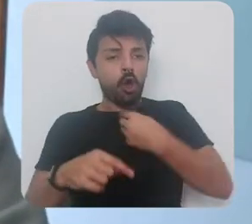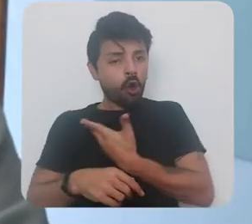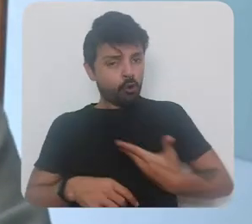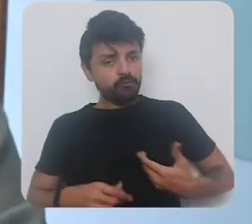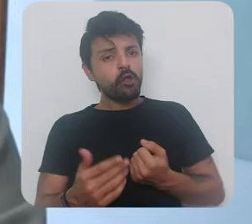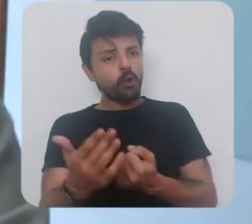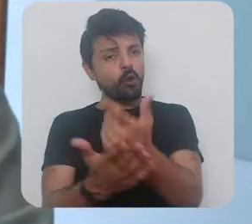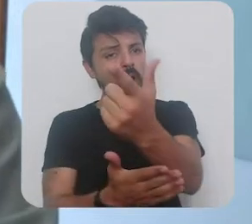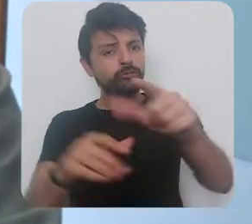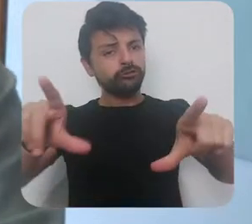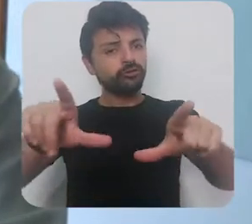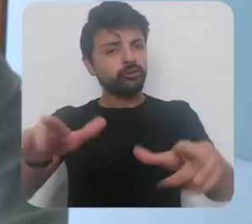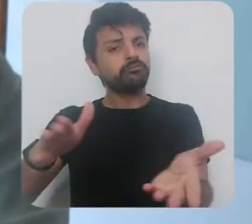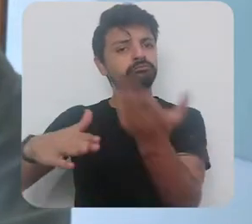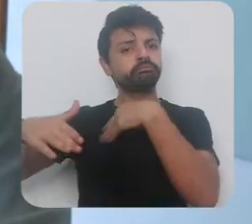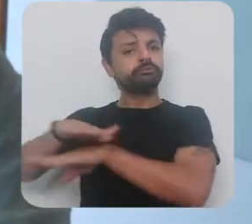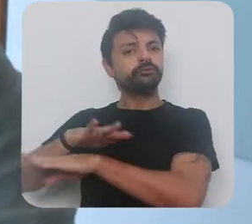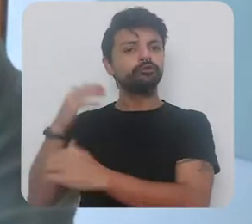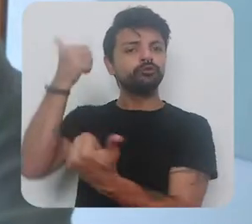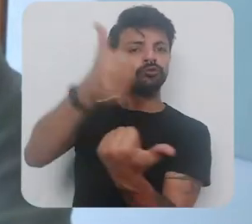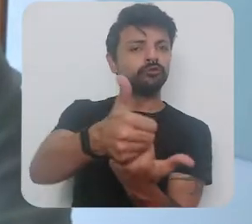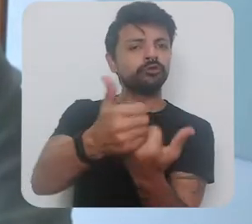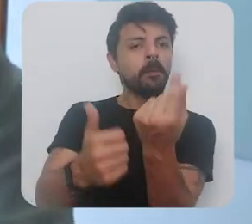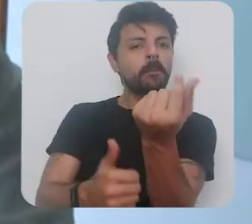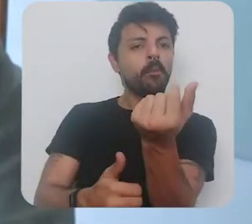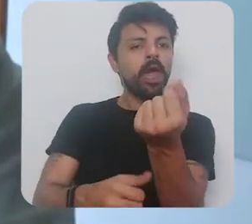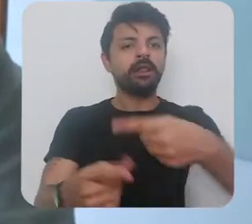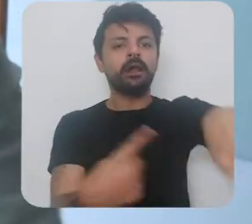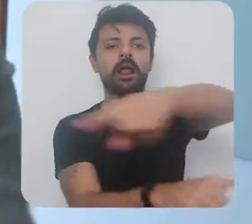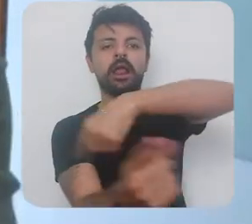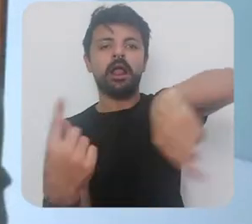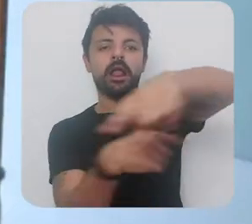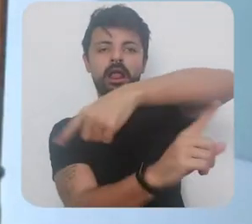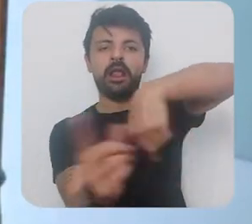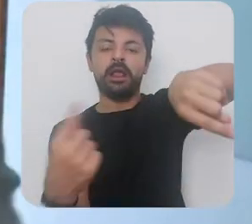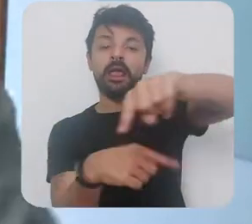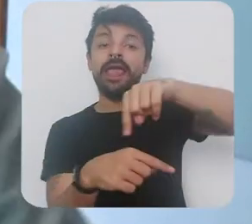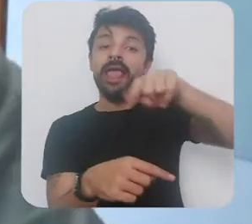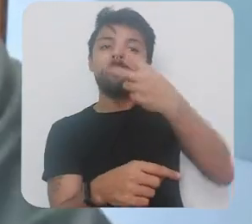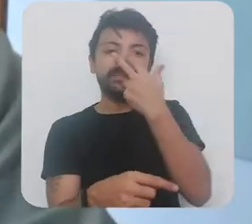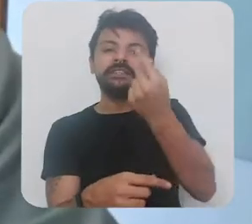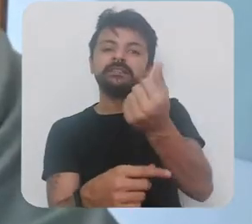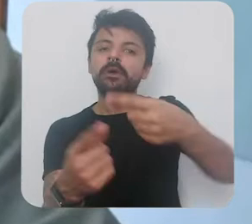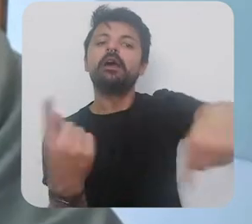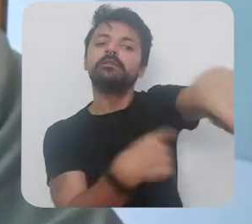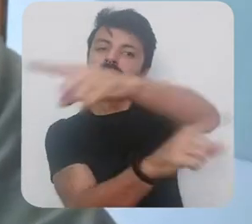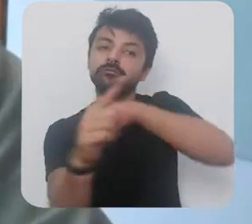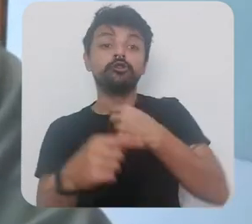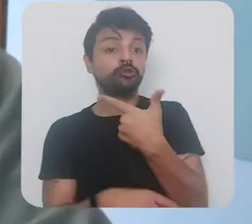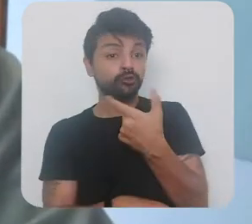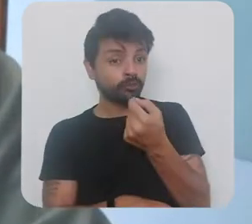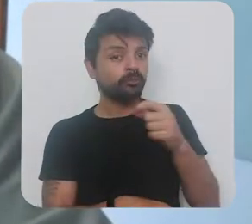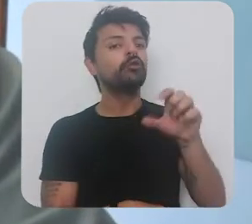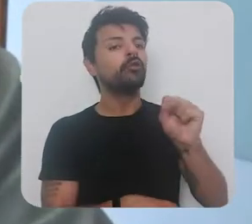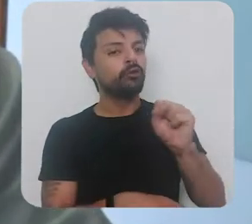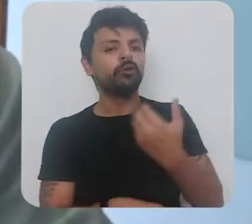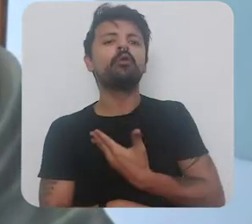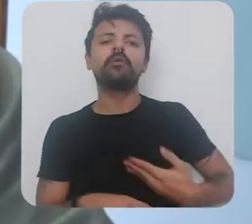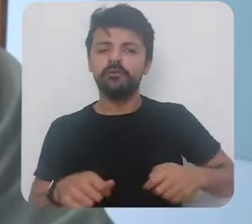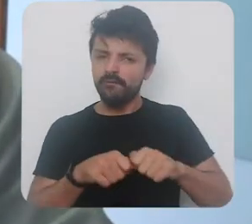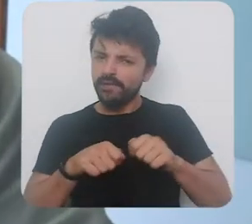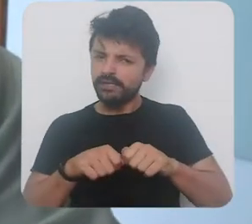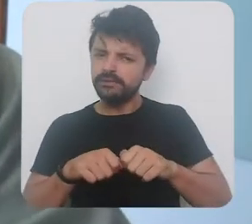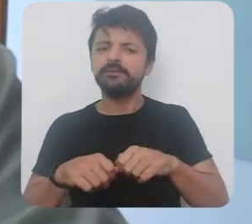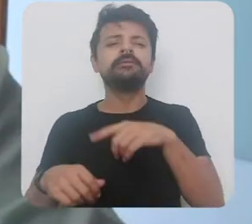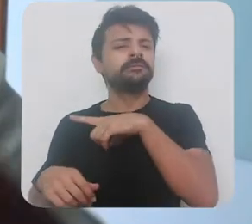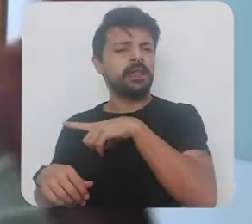estão em circulação eu tiro os títulos e coloco moeda ok então eu reciclo essa moeda aí então ele fez isso em